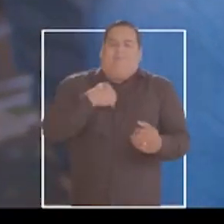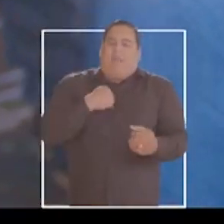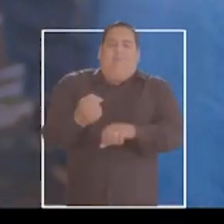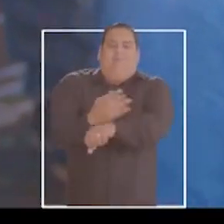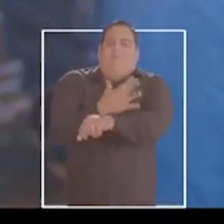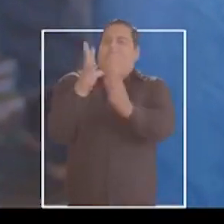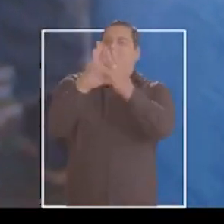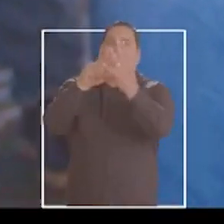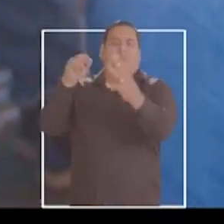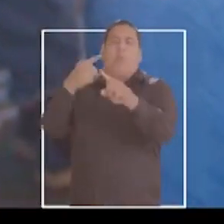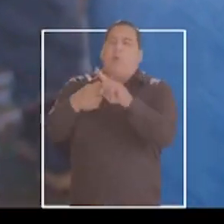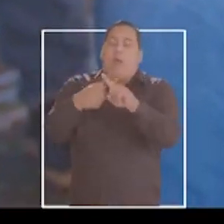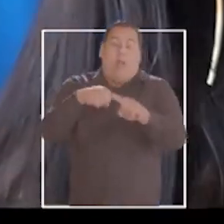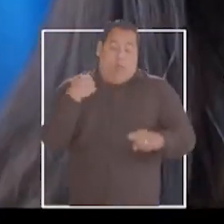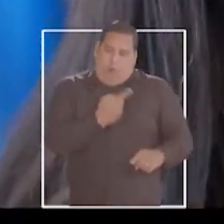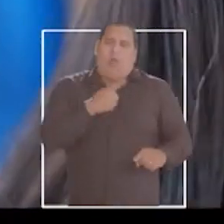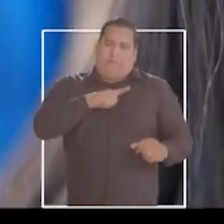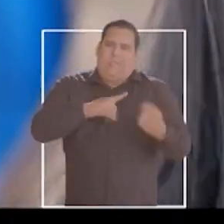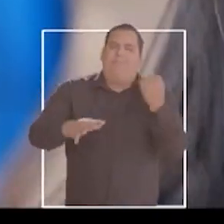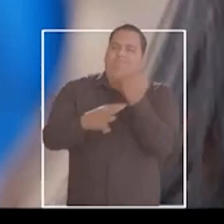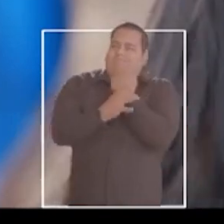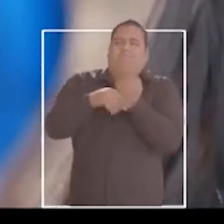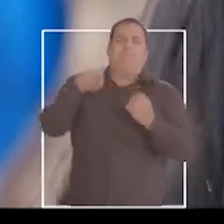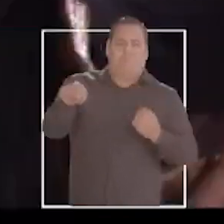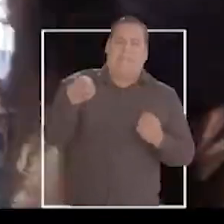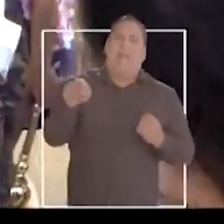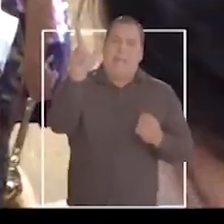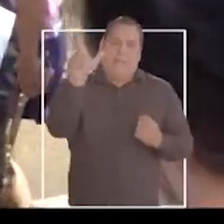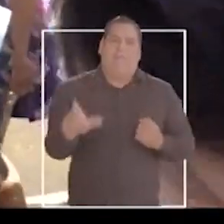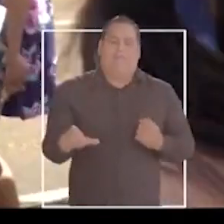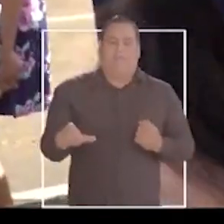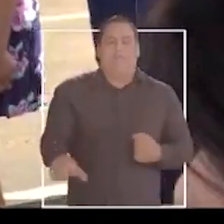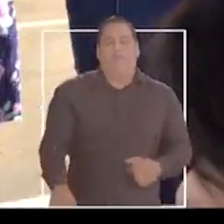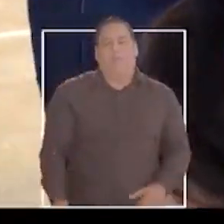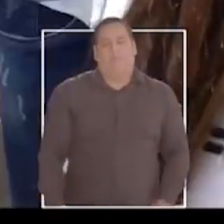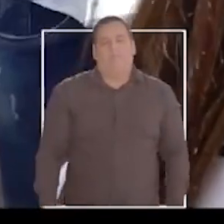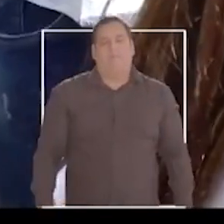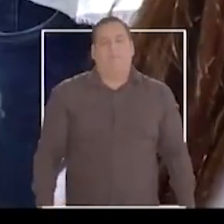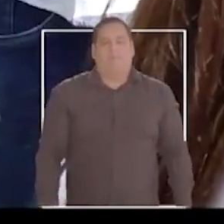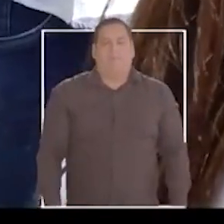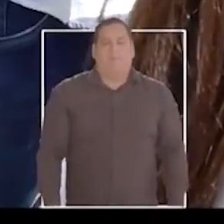Ela é uma inspiração para nós mulheres, porque a gente é amparada através dela.